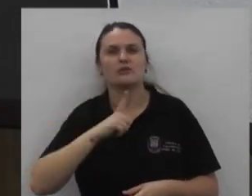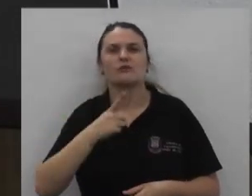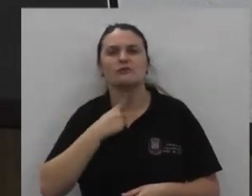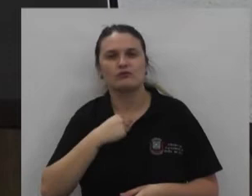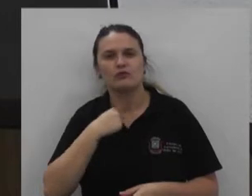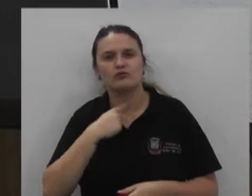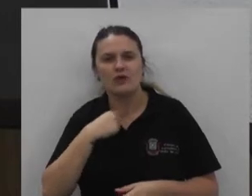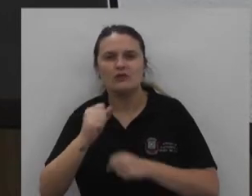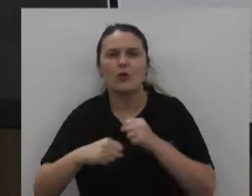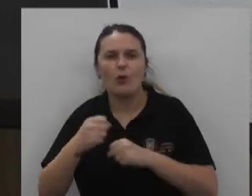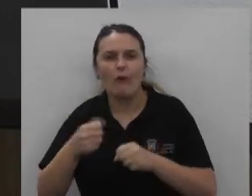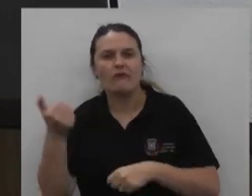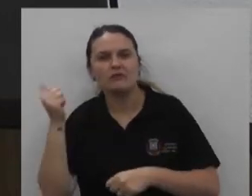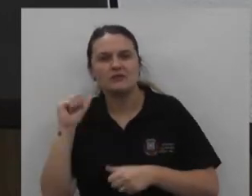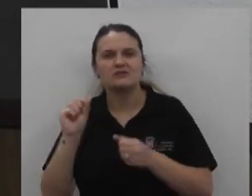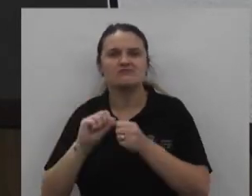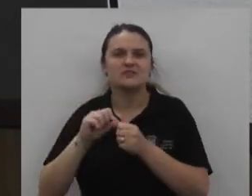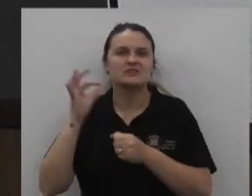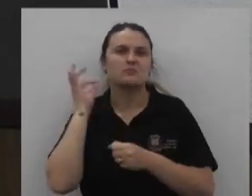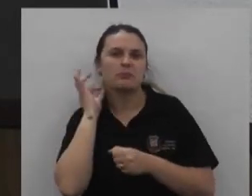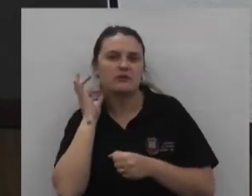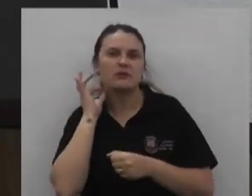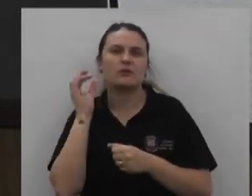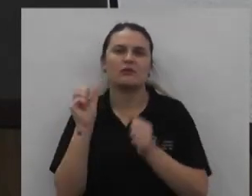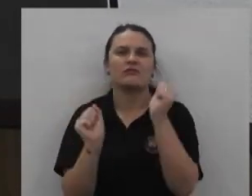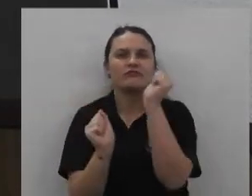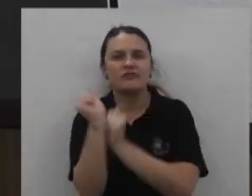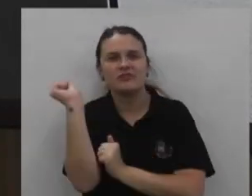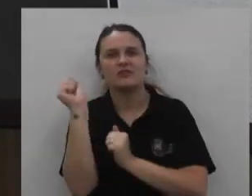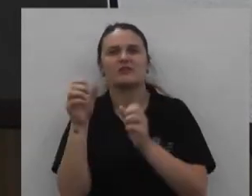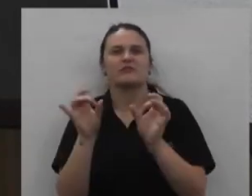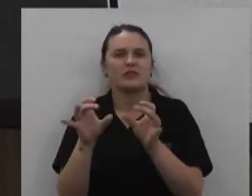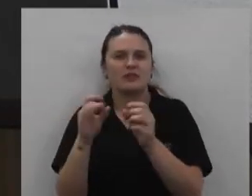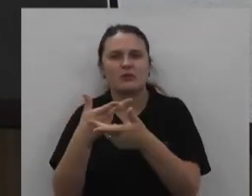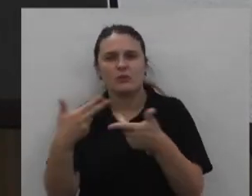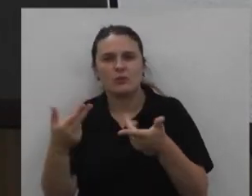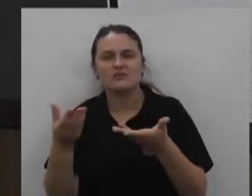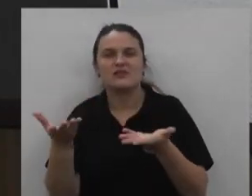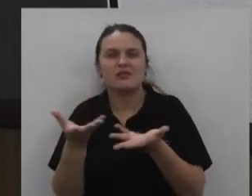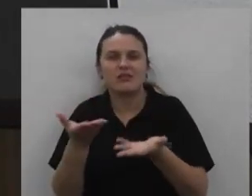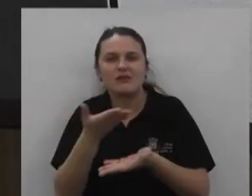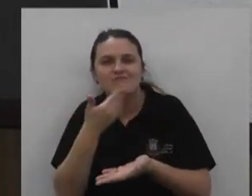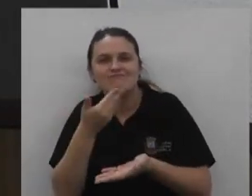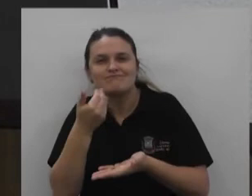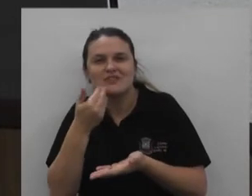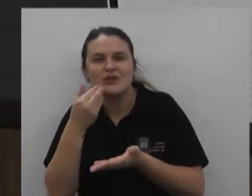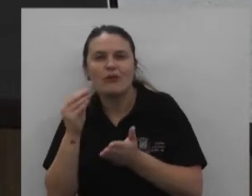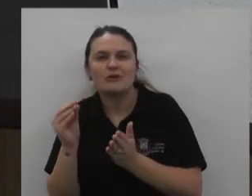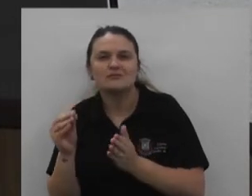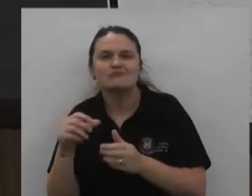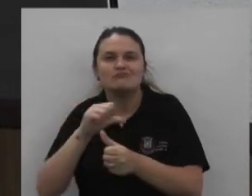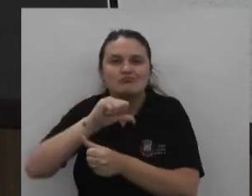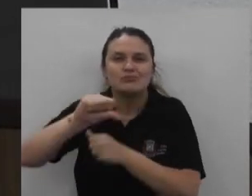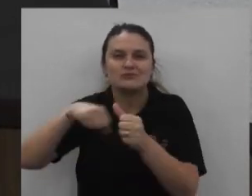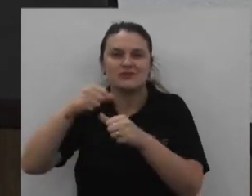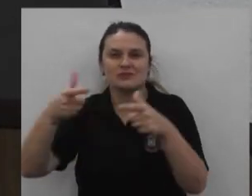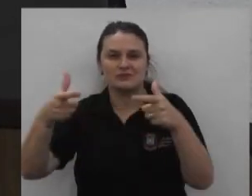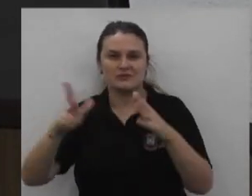vontade De ir atrás Fazer um bingo Fazer uma coisa Para melhorar Onde eles trabalham Porque é a extensão Da casa deles